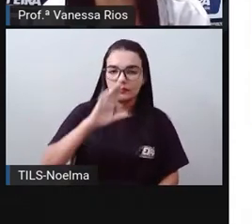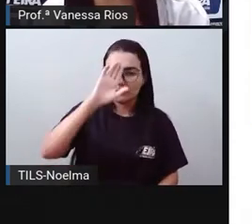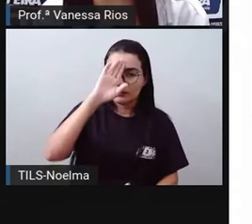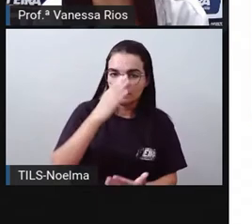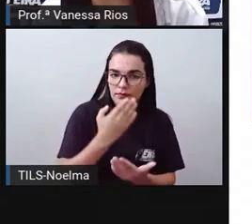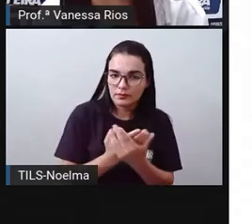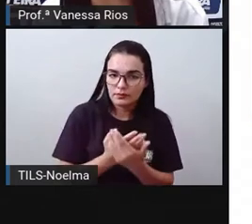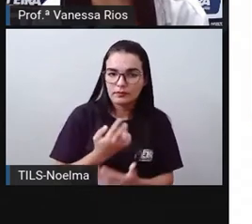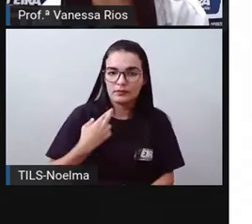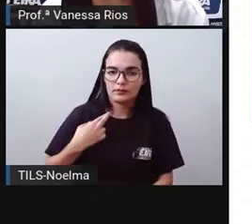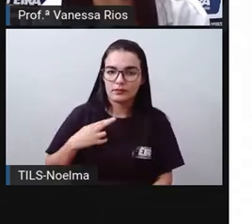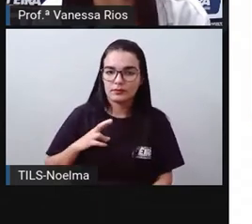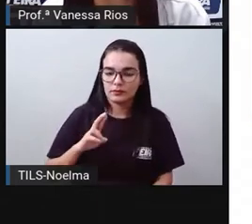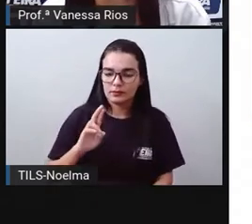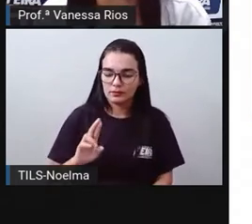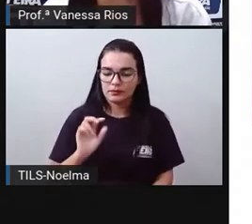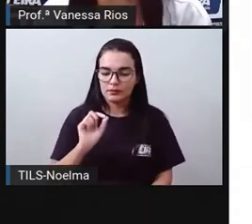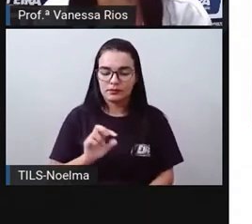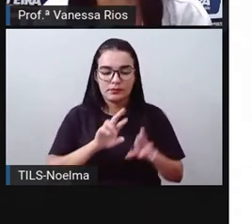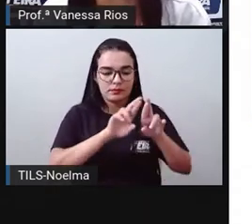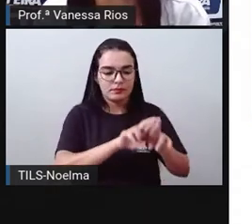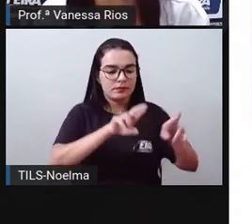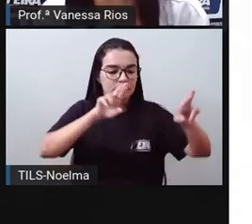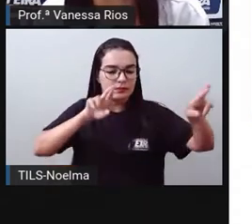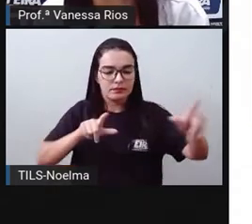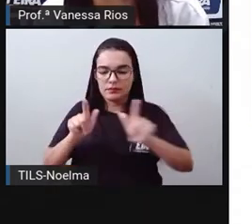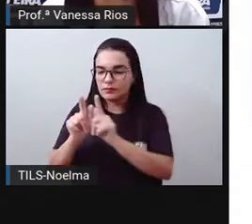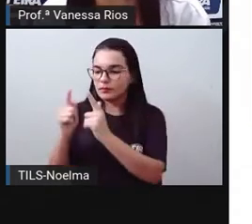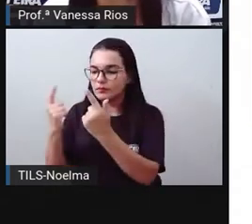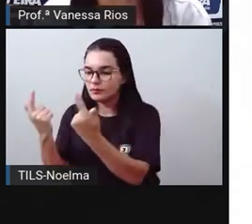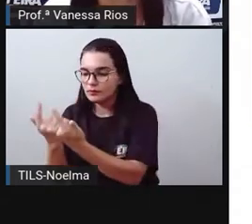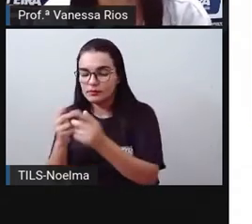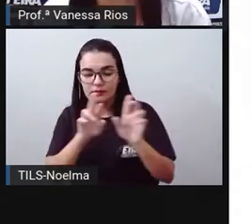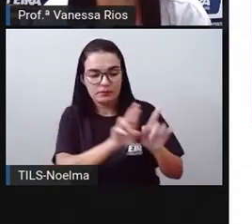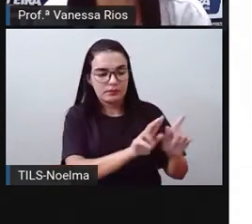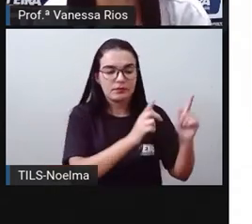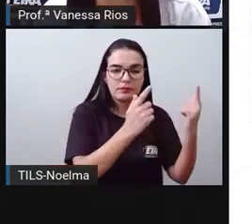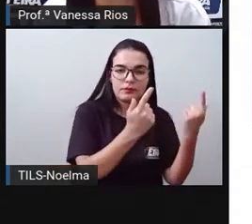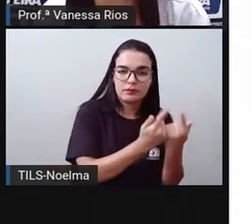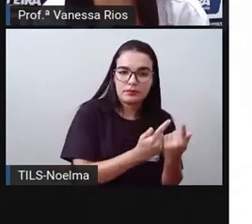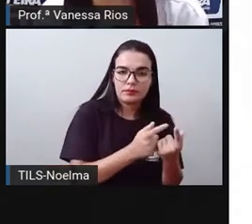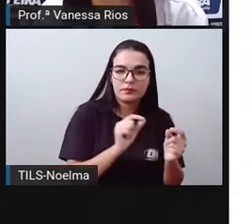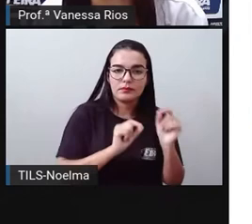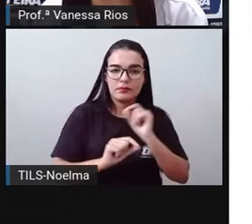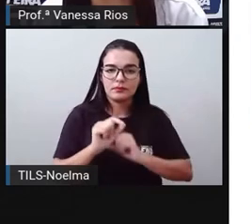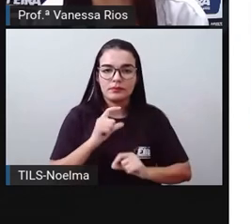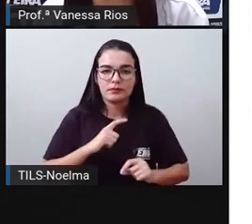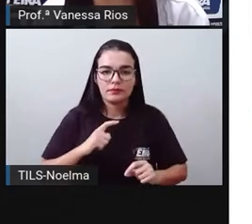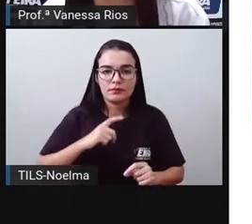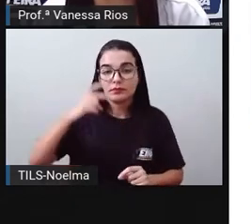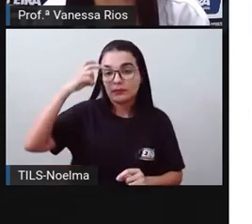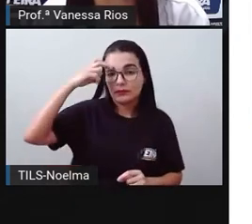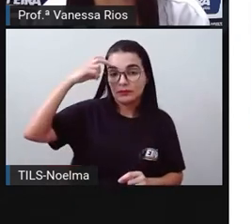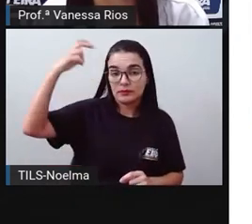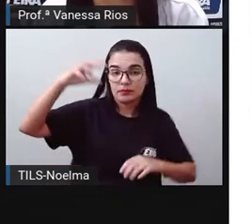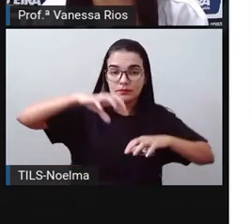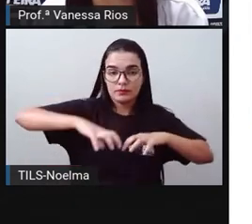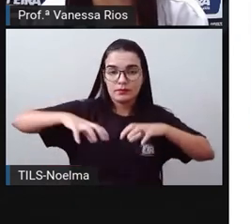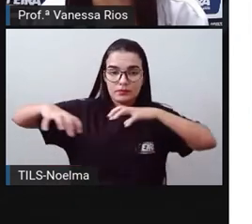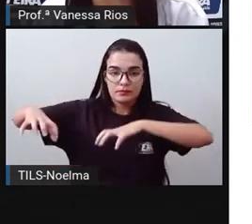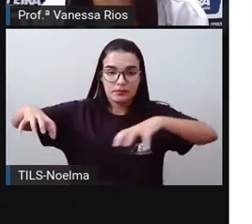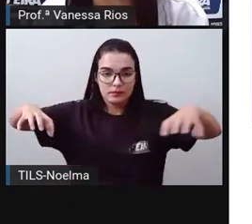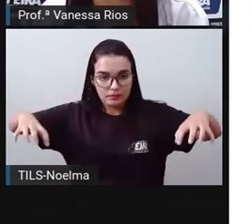um grupo de outro. Provém de culturas distintas. Conjunto dos conhecimentos adquiridos. Instrução.